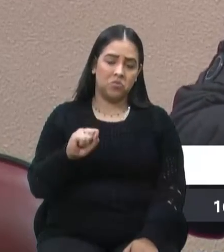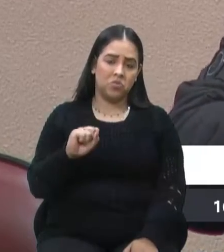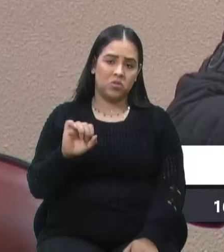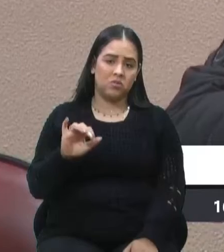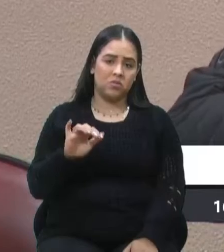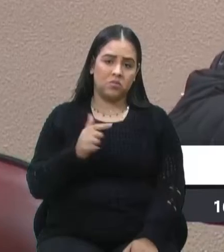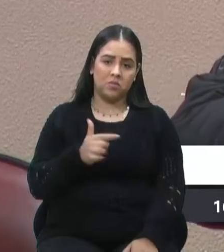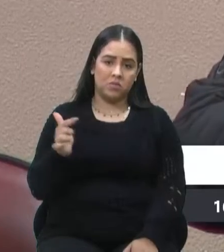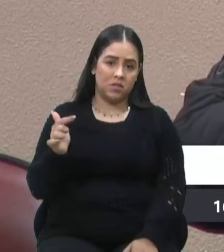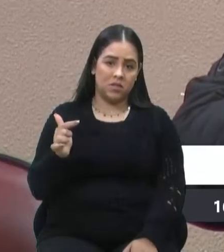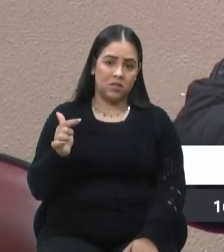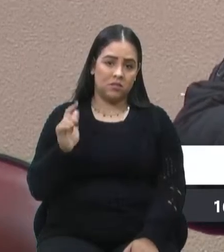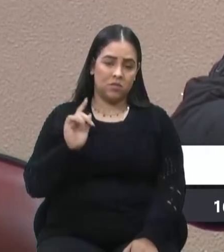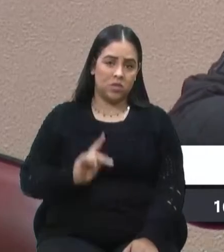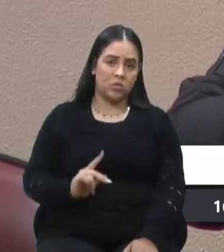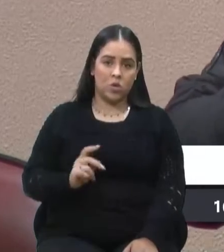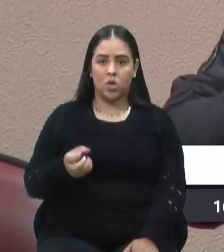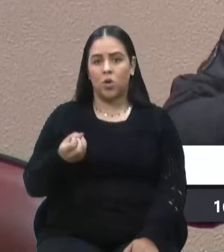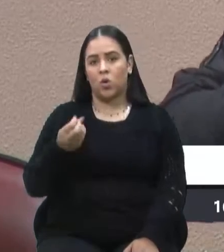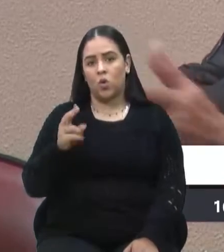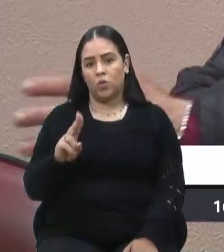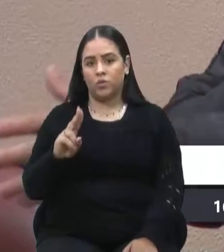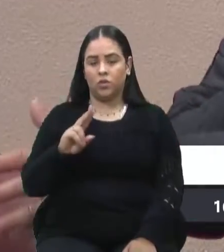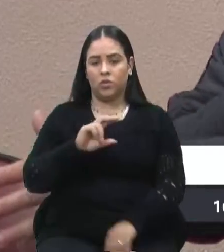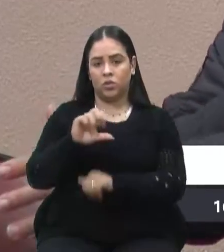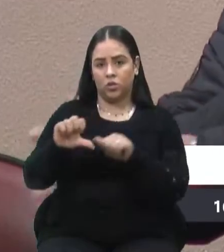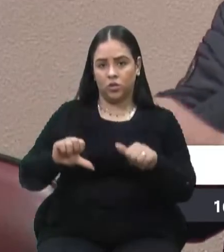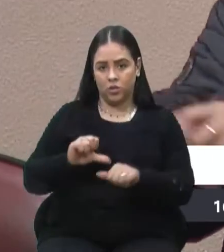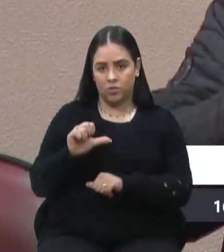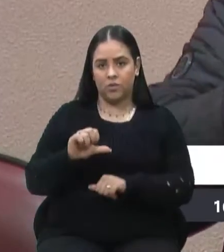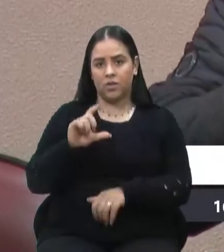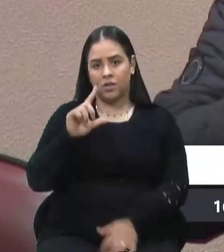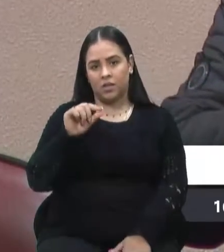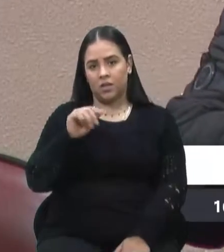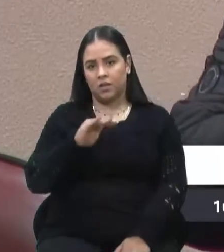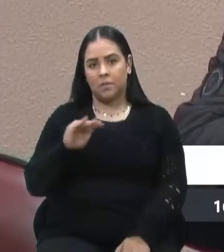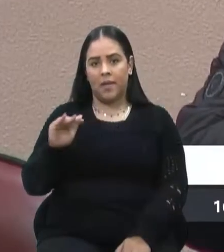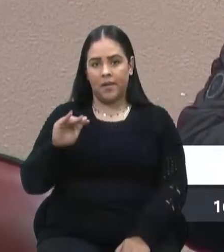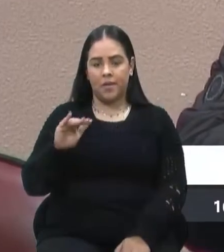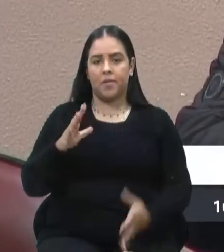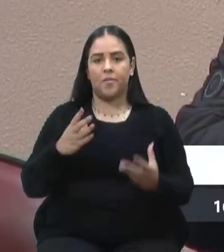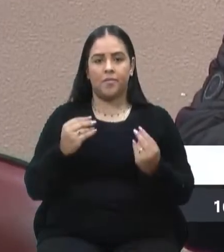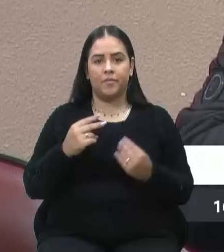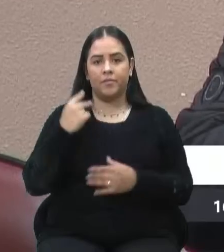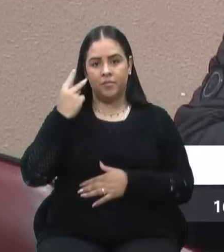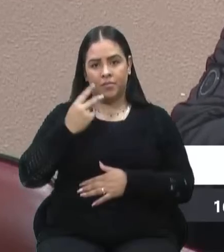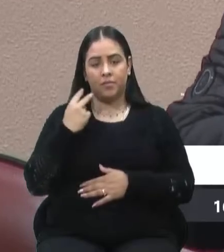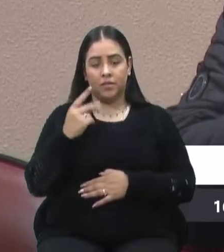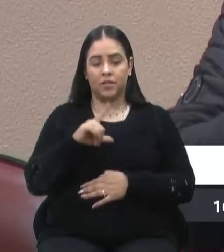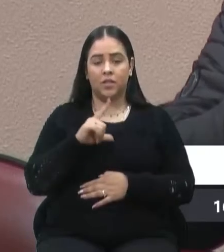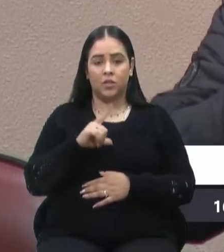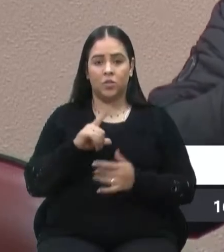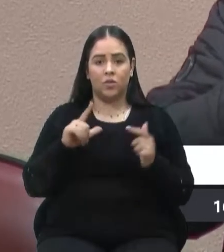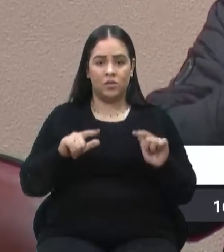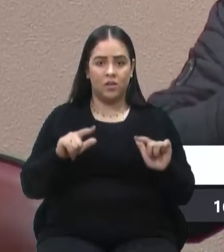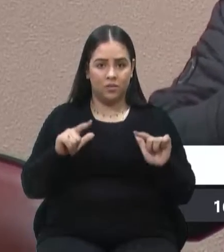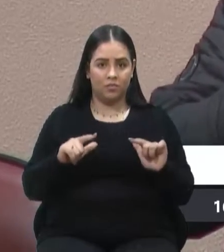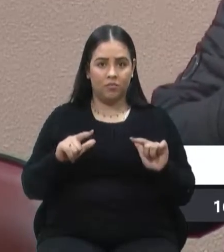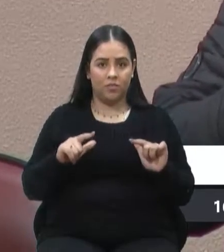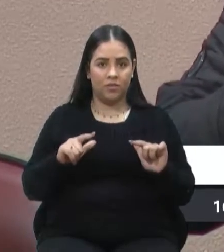gente que talvez ou se modifique para 10 e meia e muitas vereadoras marcou linhas que não